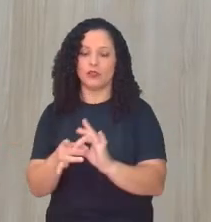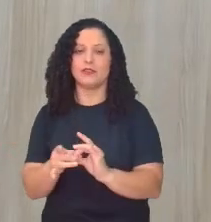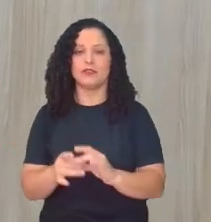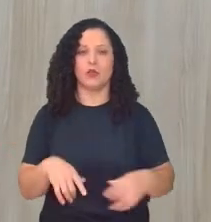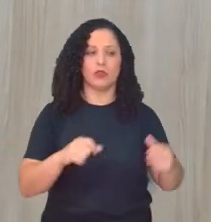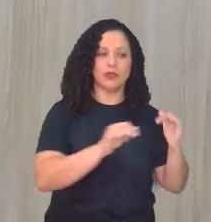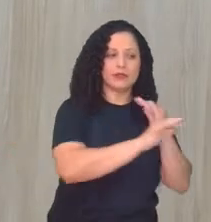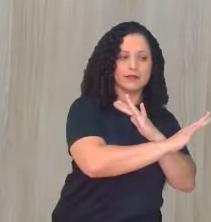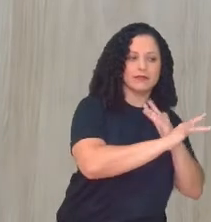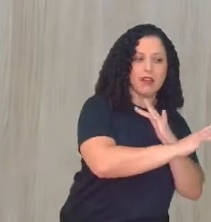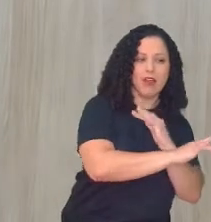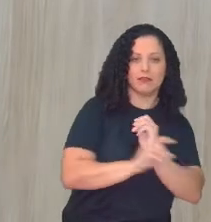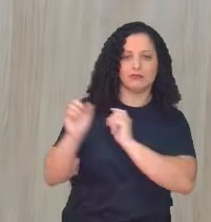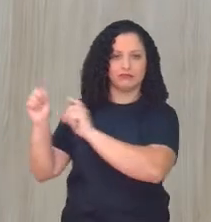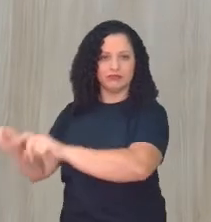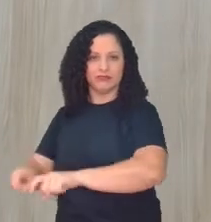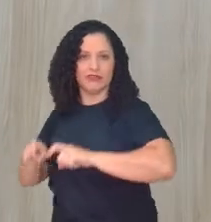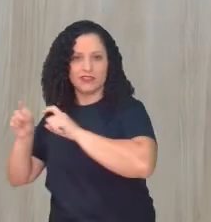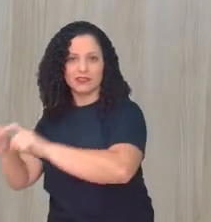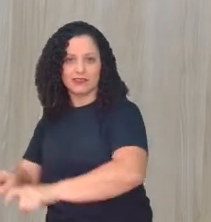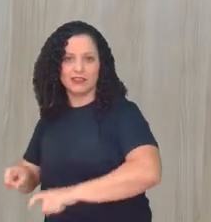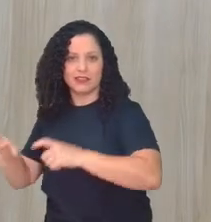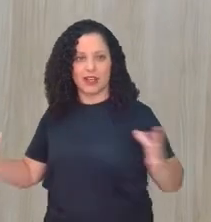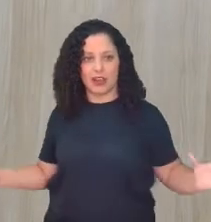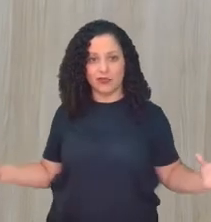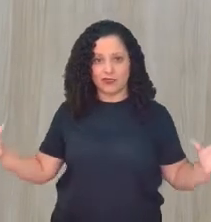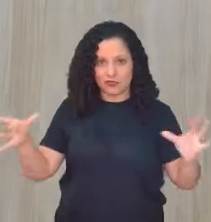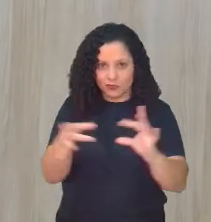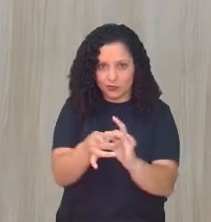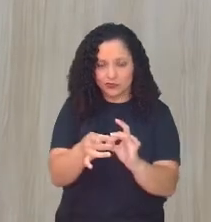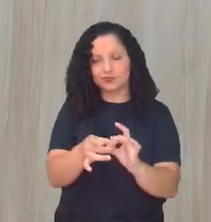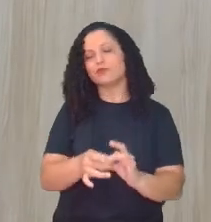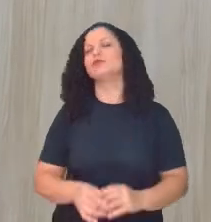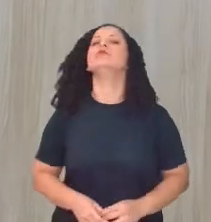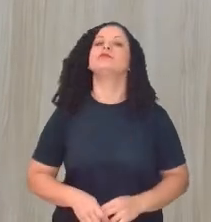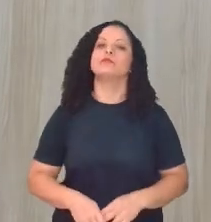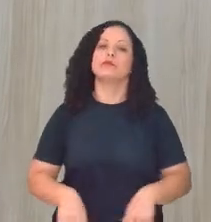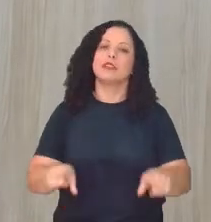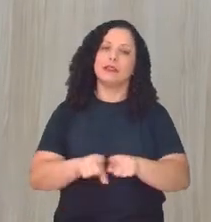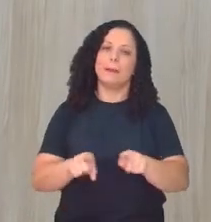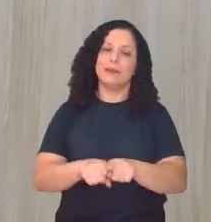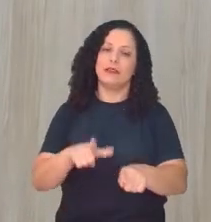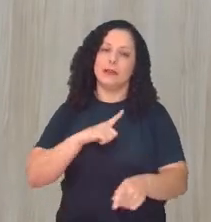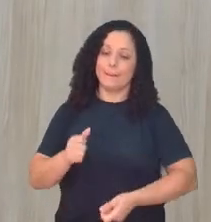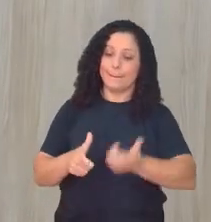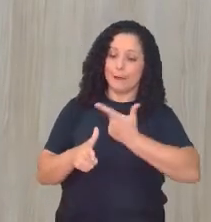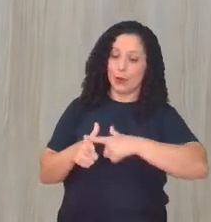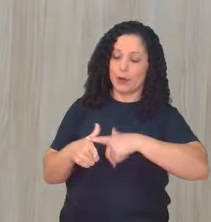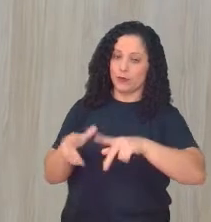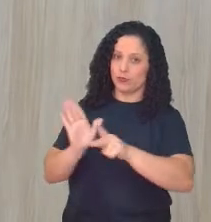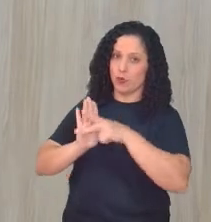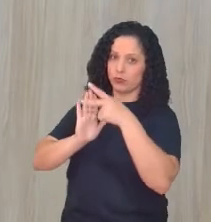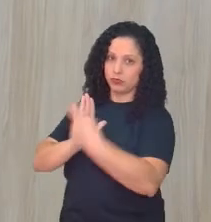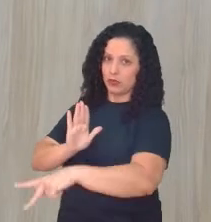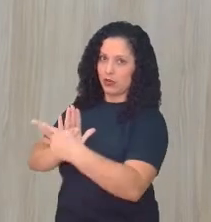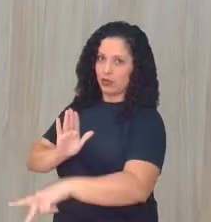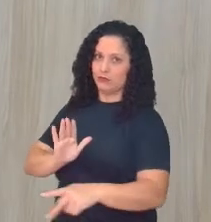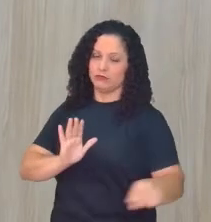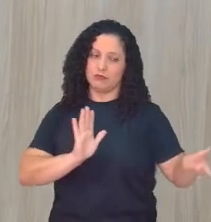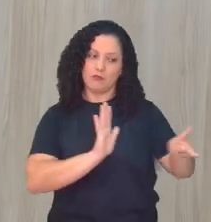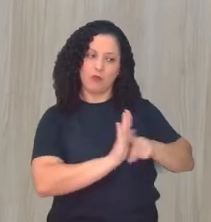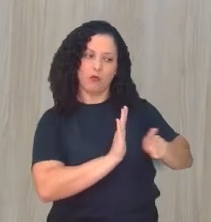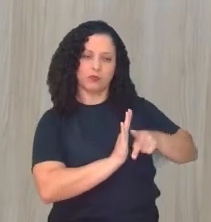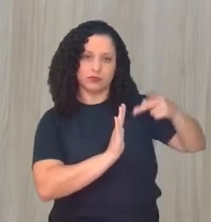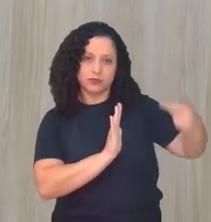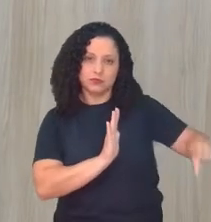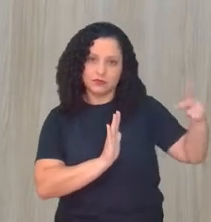é importante a gente perceber aí que existem também problemas que são inerentes ao ambiente urbano, como